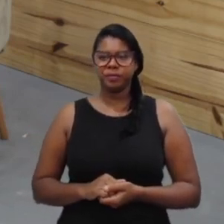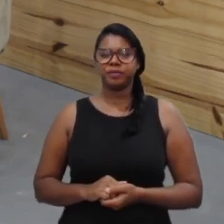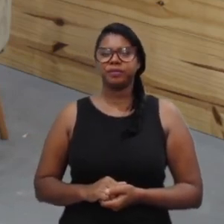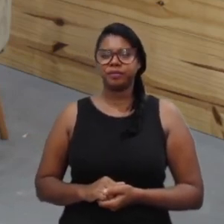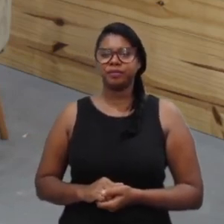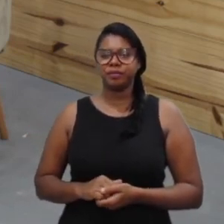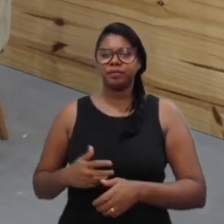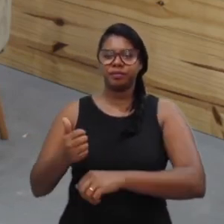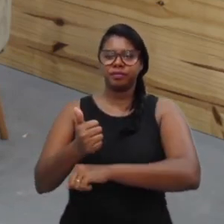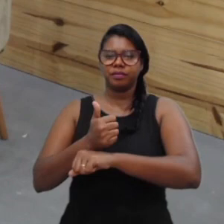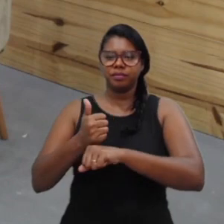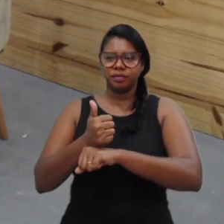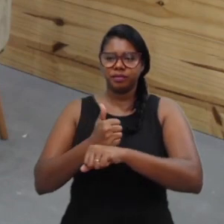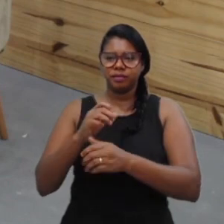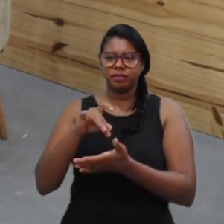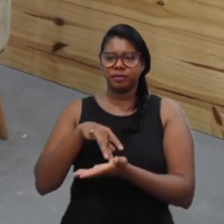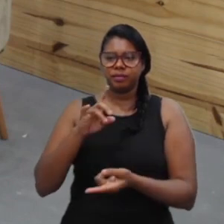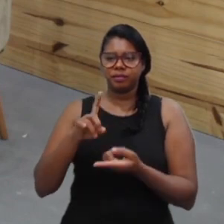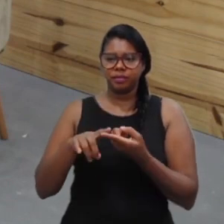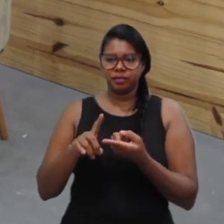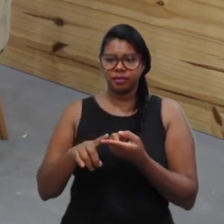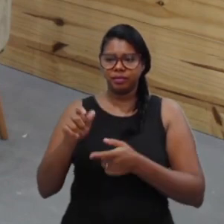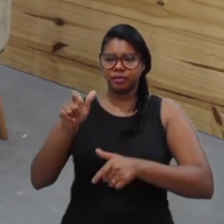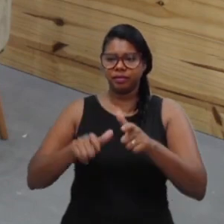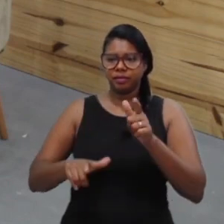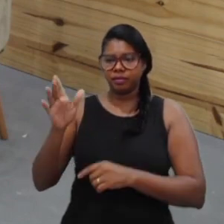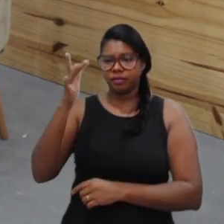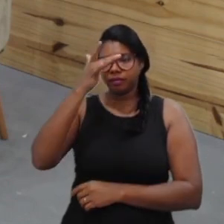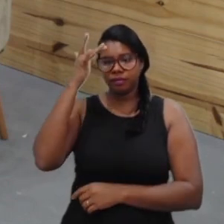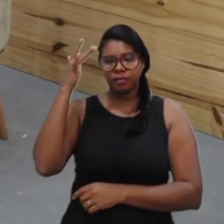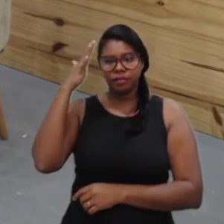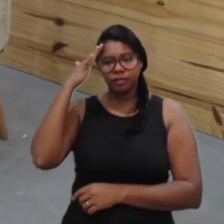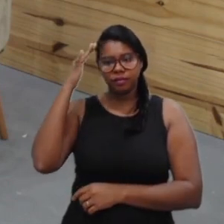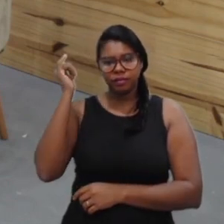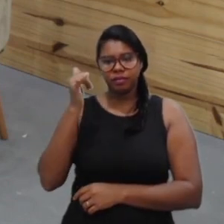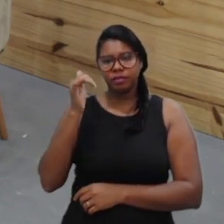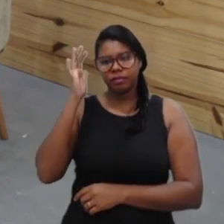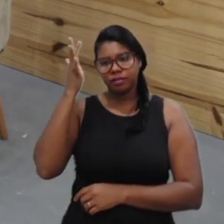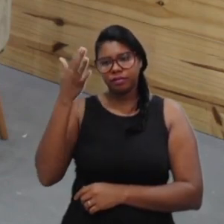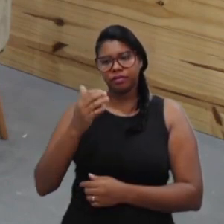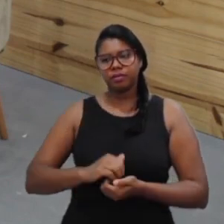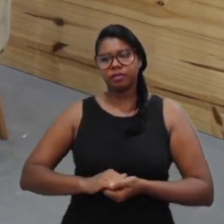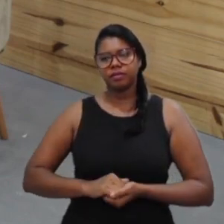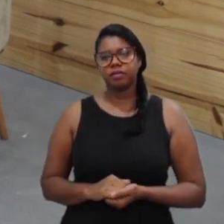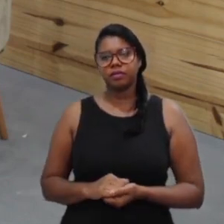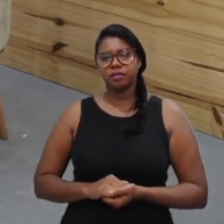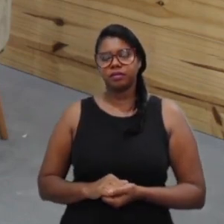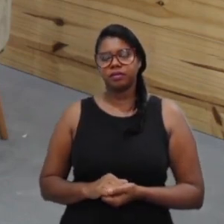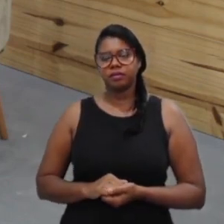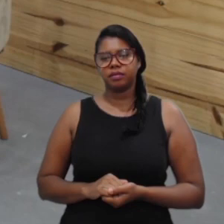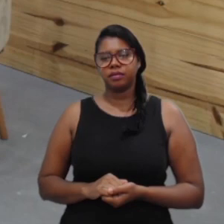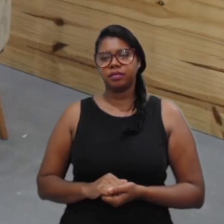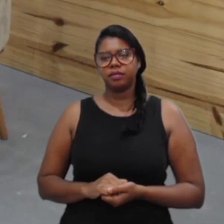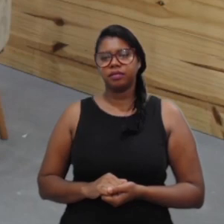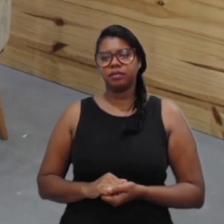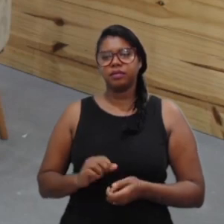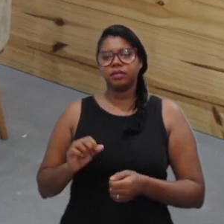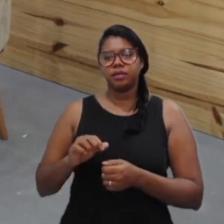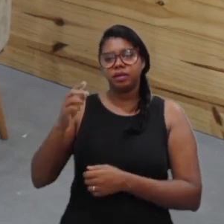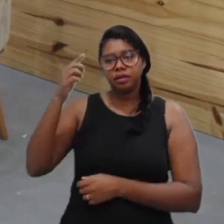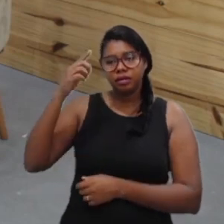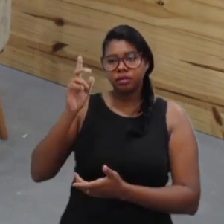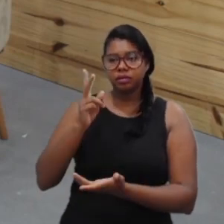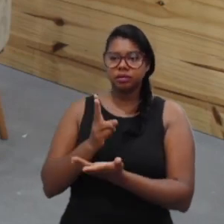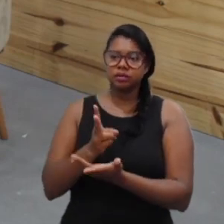executando um serviço final para o cliente, ele saiba o que decidir, ele saiba o que fazer, para estar a todo momento,